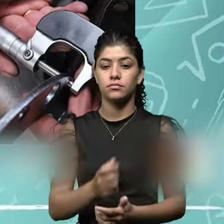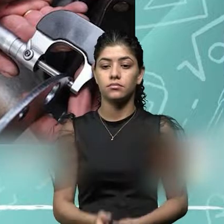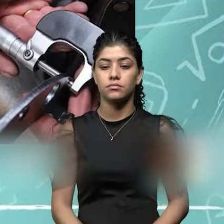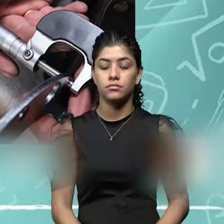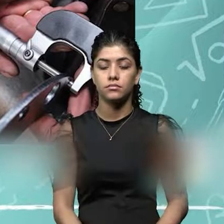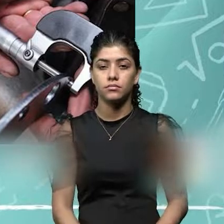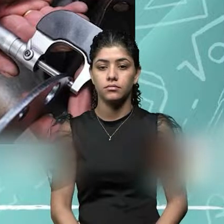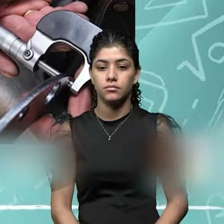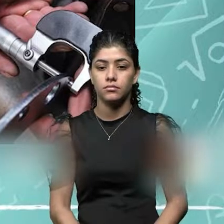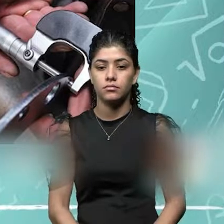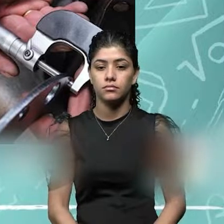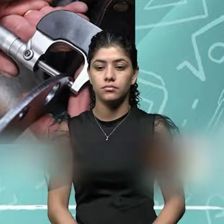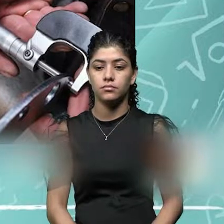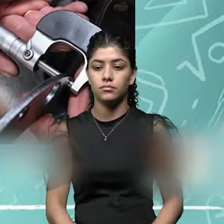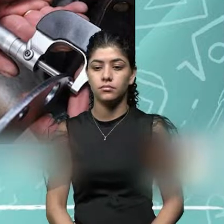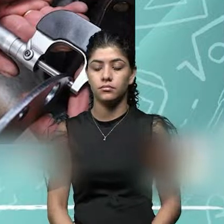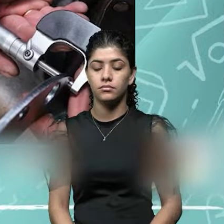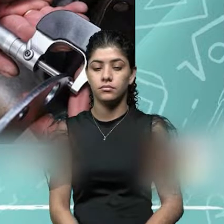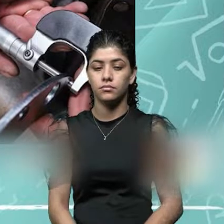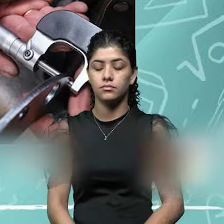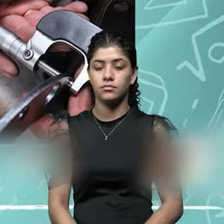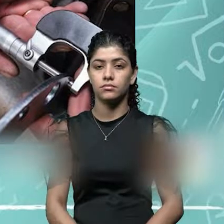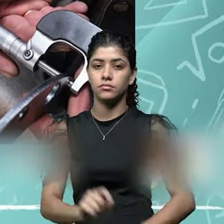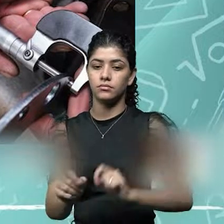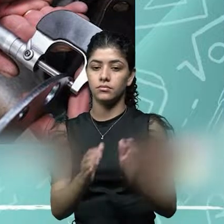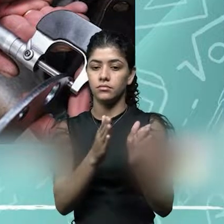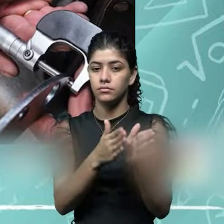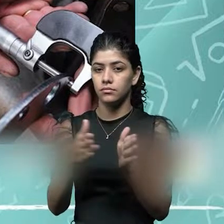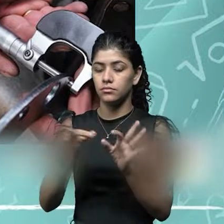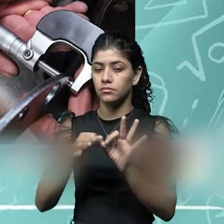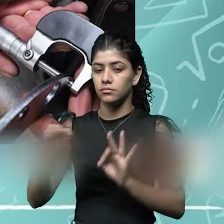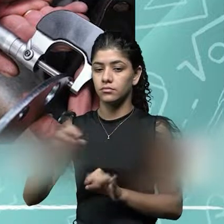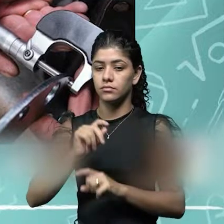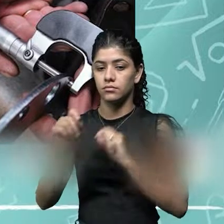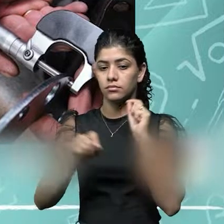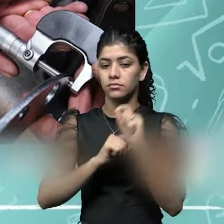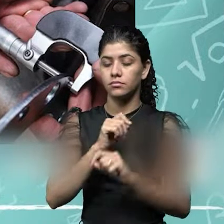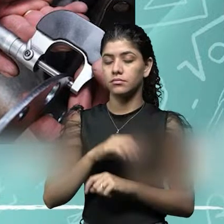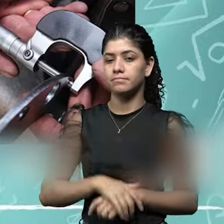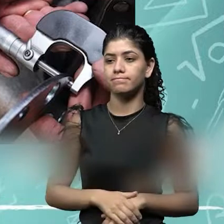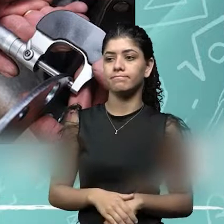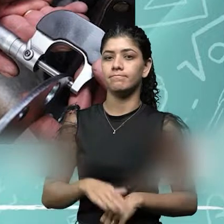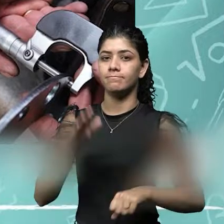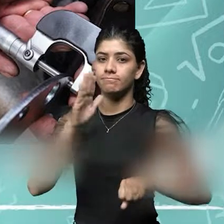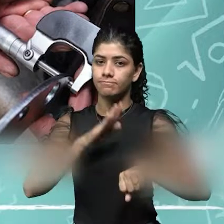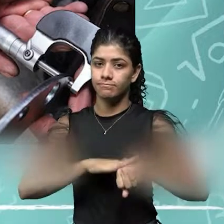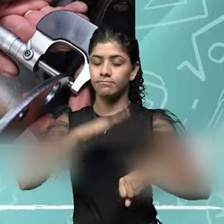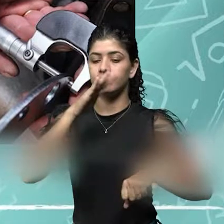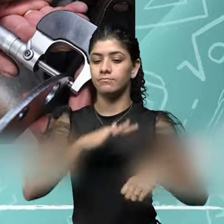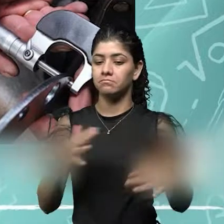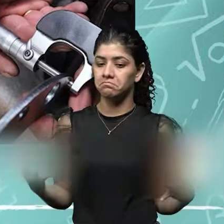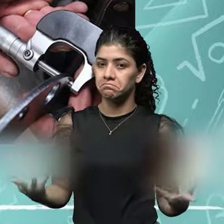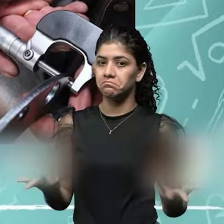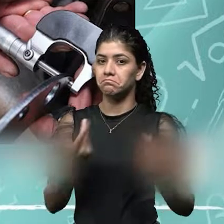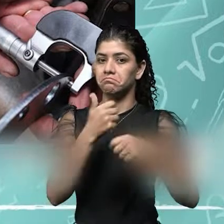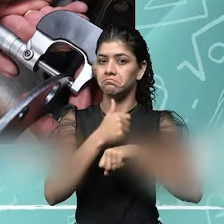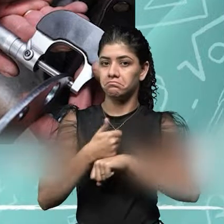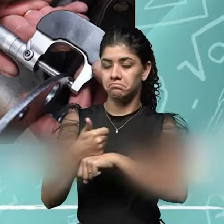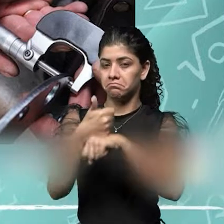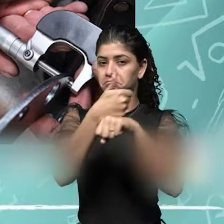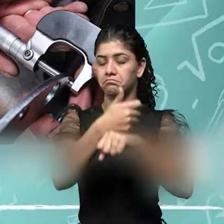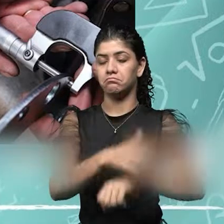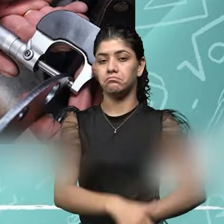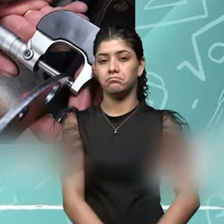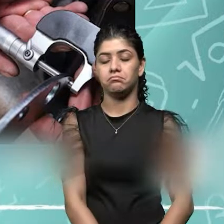desses aparelhos, desses instrumentos de medida. A precisão dele é muito maior que a do micrômetro, que a do metro,